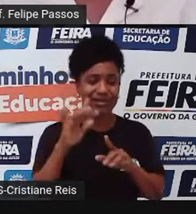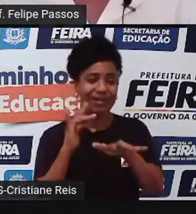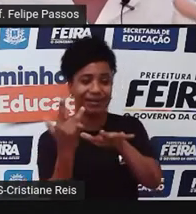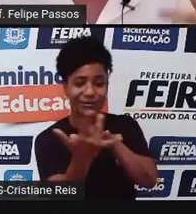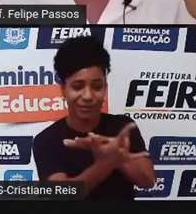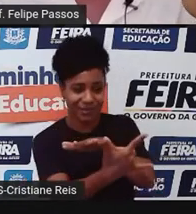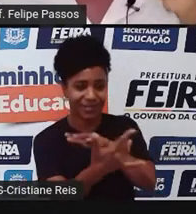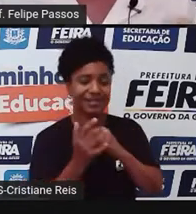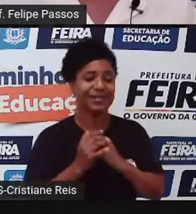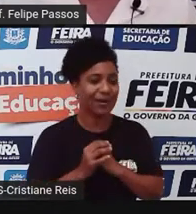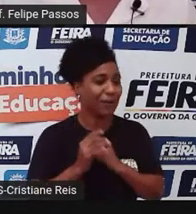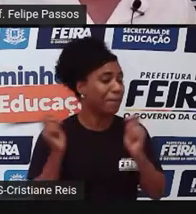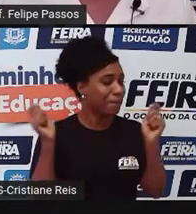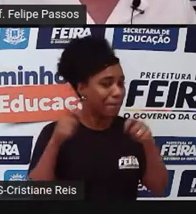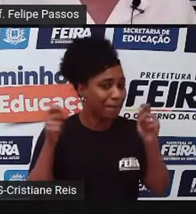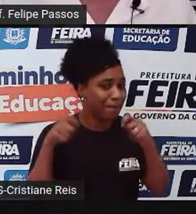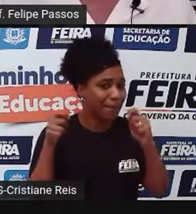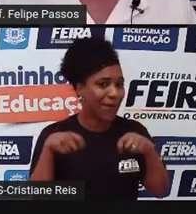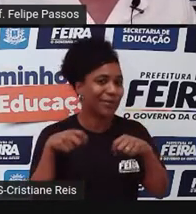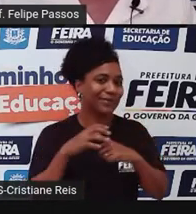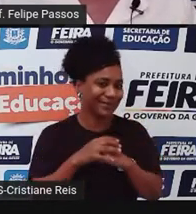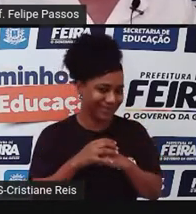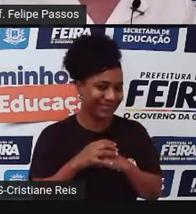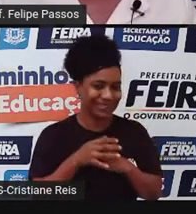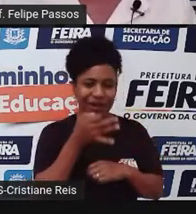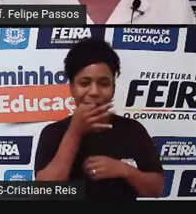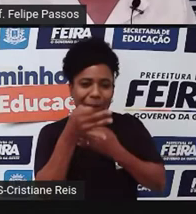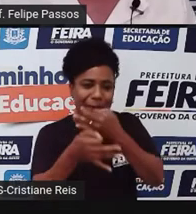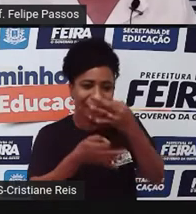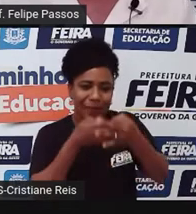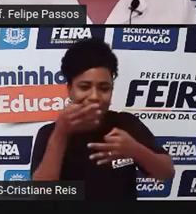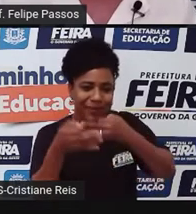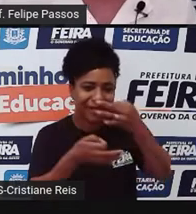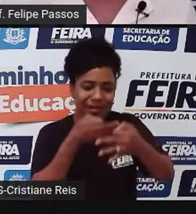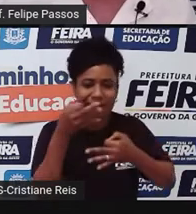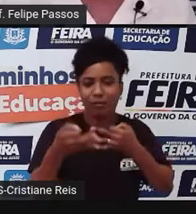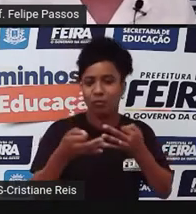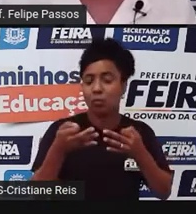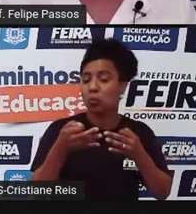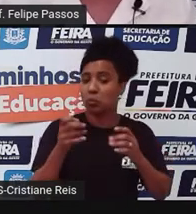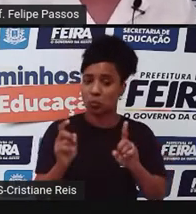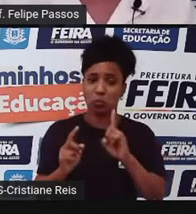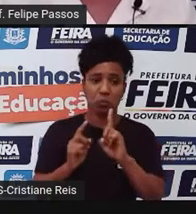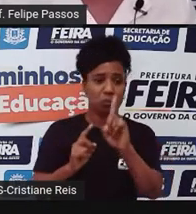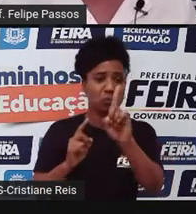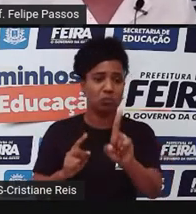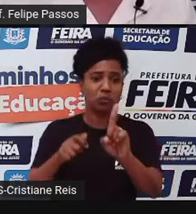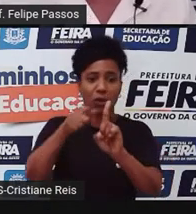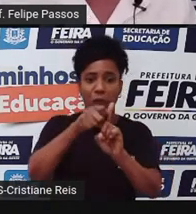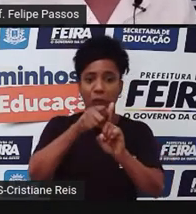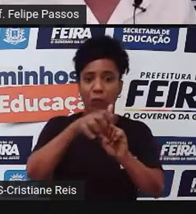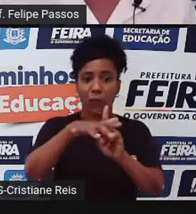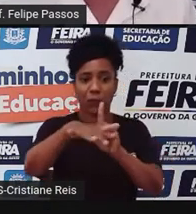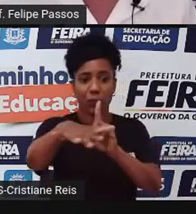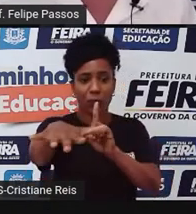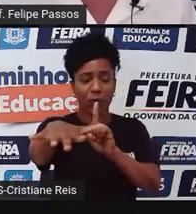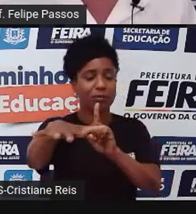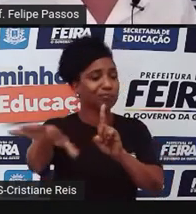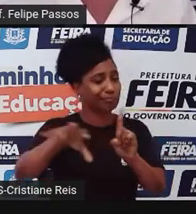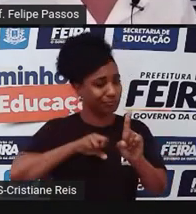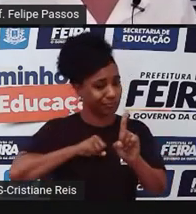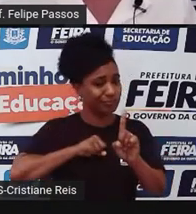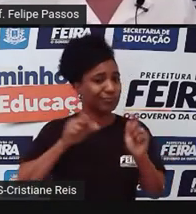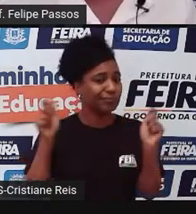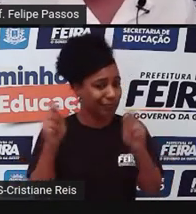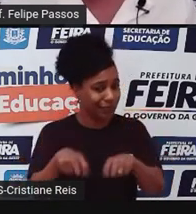e que acabam levando a sua opinião, a sua forma de pensar, sua visão de mundo para os espectadores, para quem está